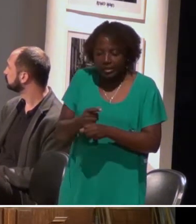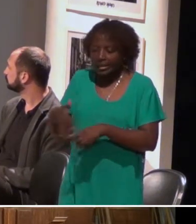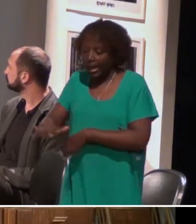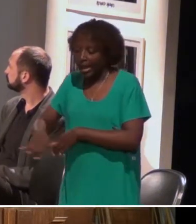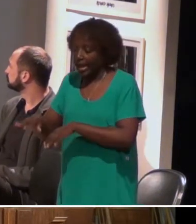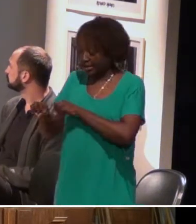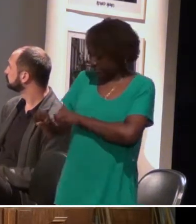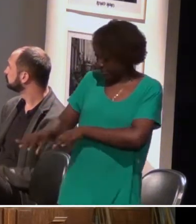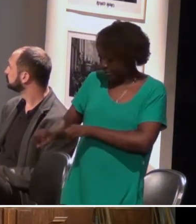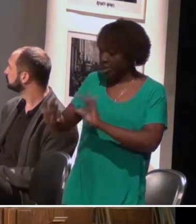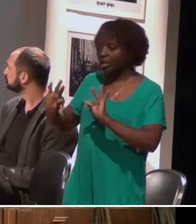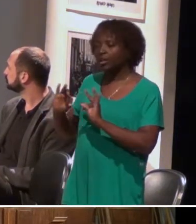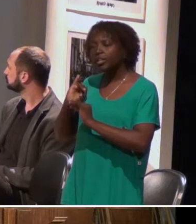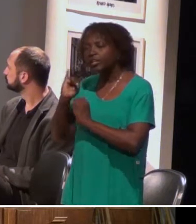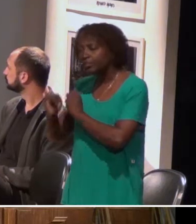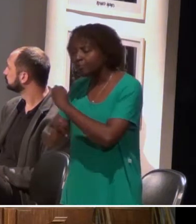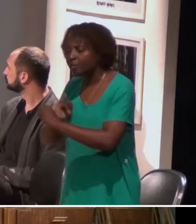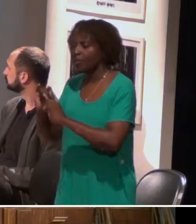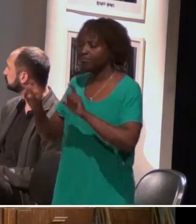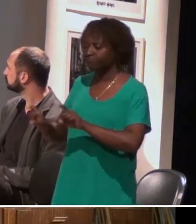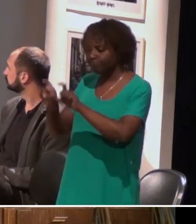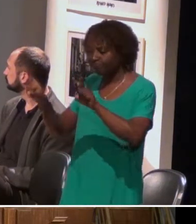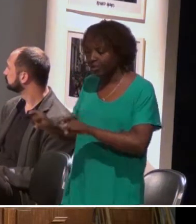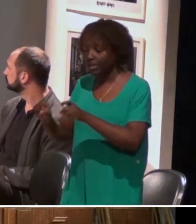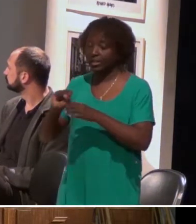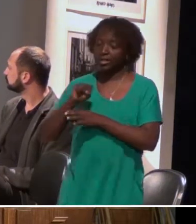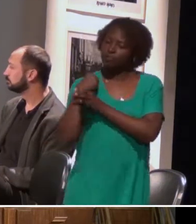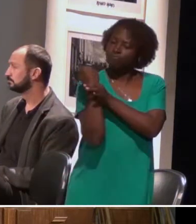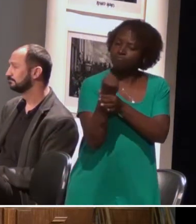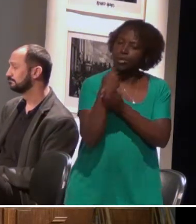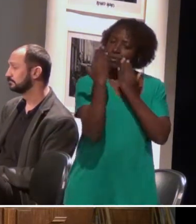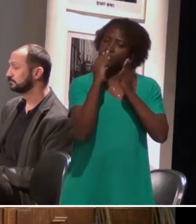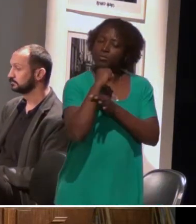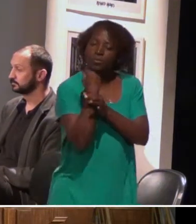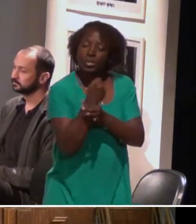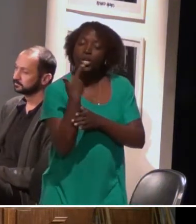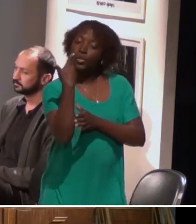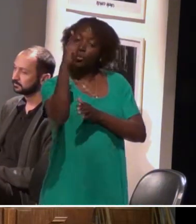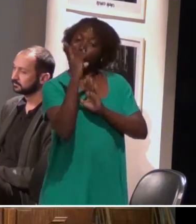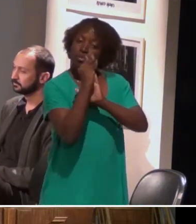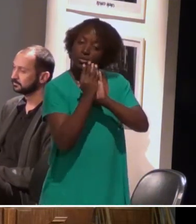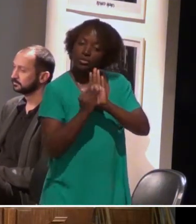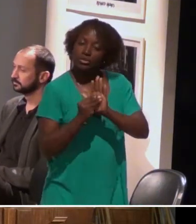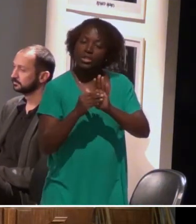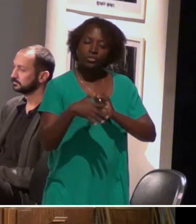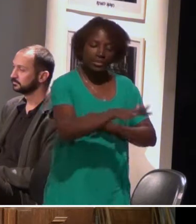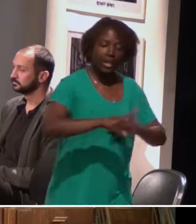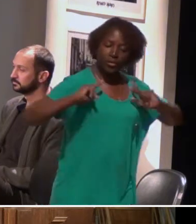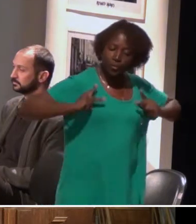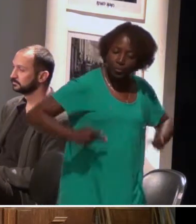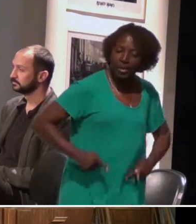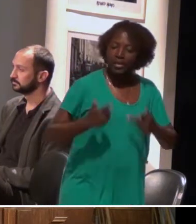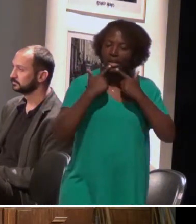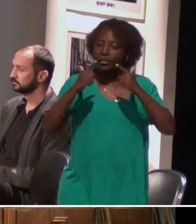informática educativa, educação física e educação psicomotora, e todos os outros conteúdos na área de humanas, códigos